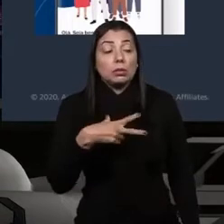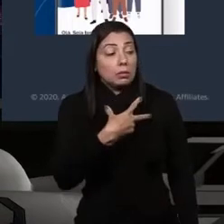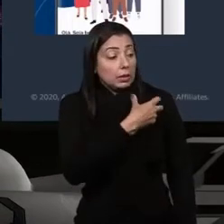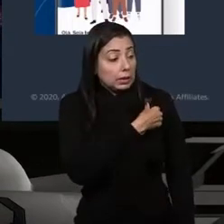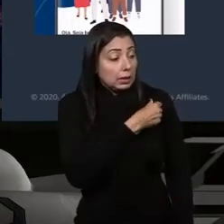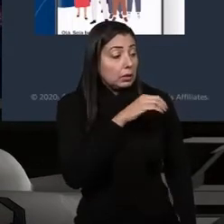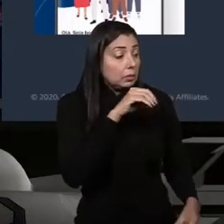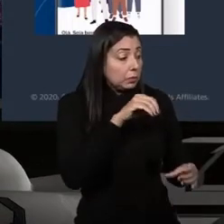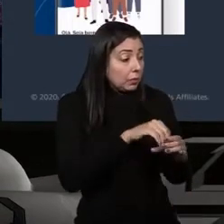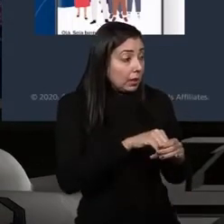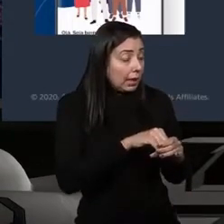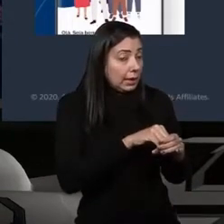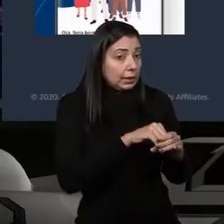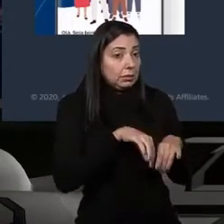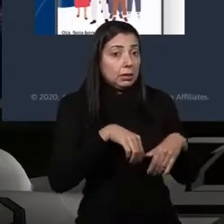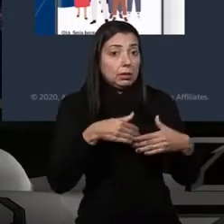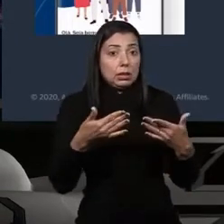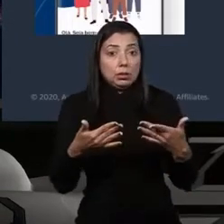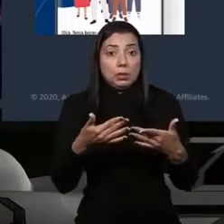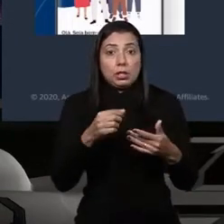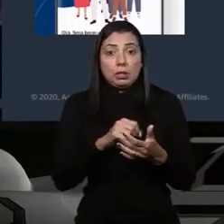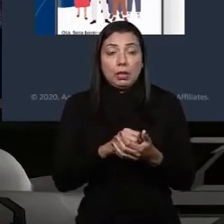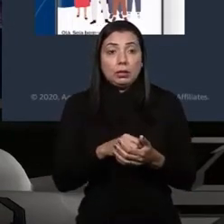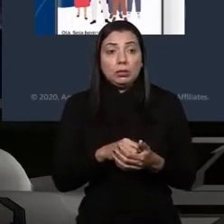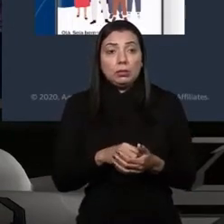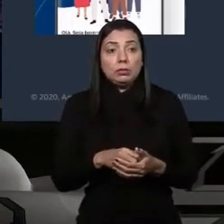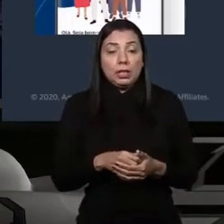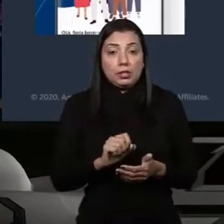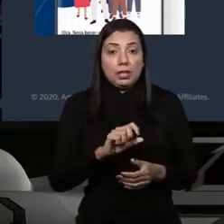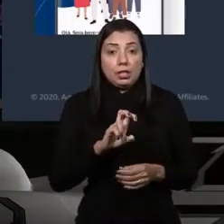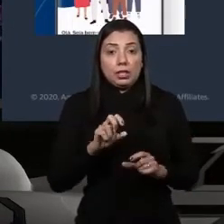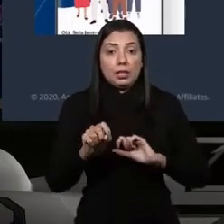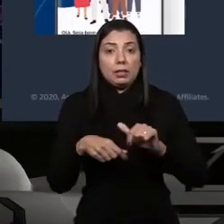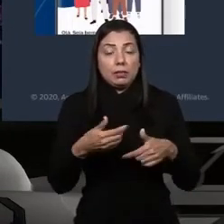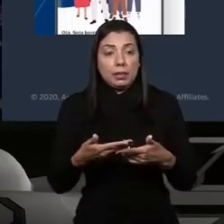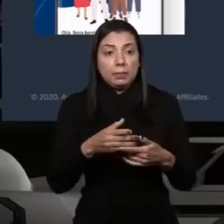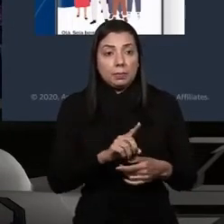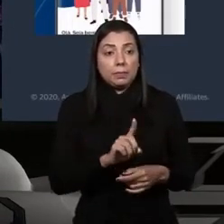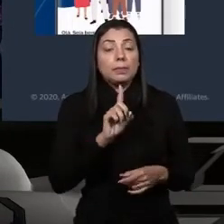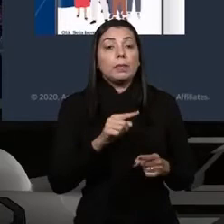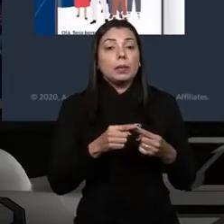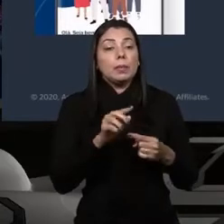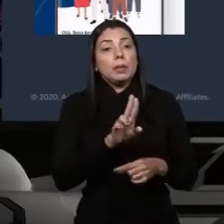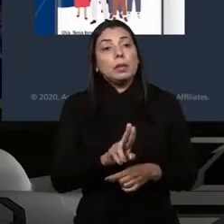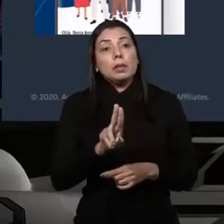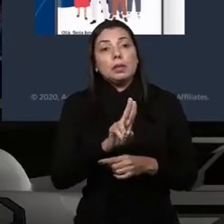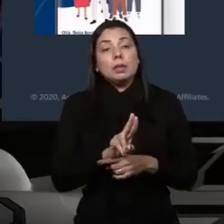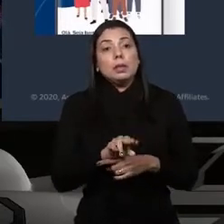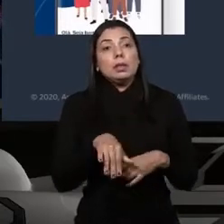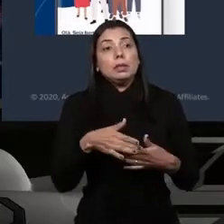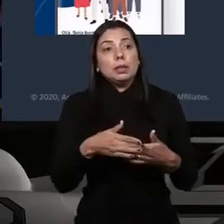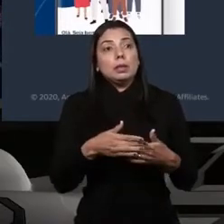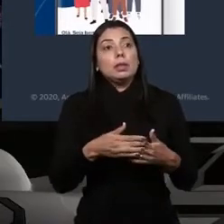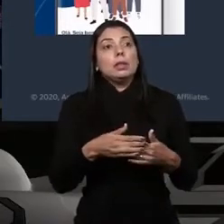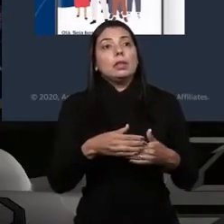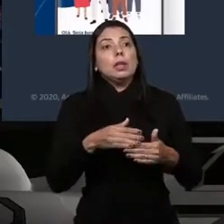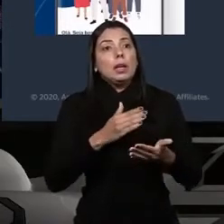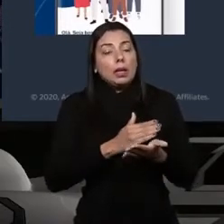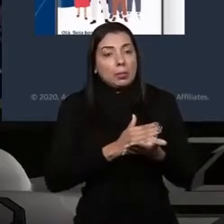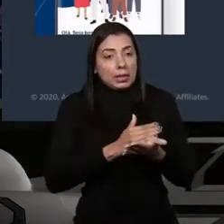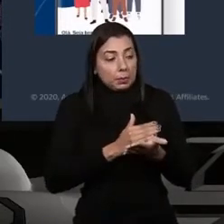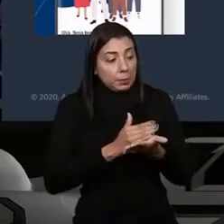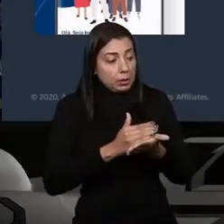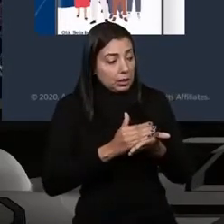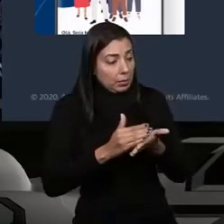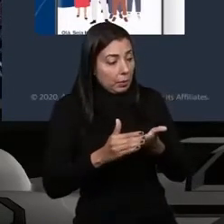dentro da campanha de vacinação. CNH digital, eu fui um dos primeiros a utilizar. Logo que iniciou, eu